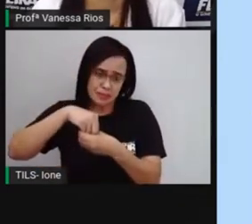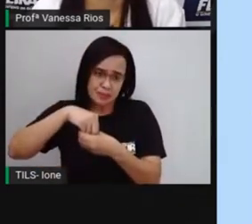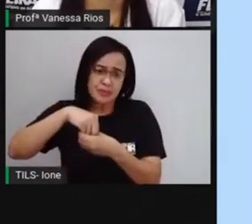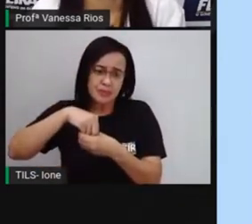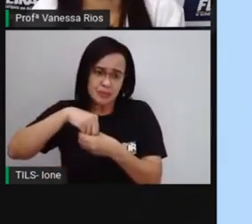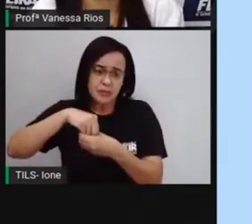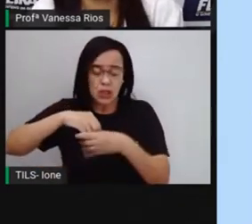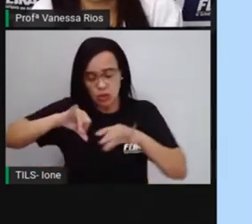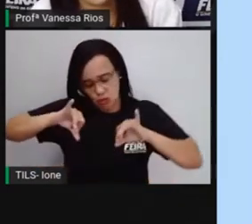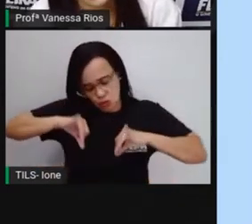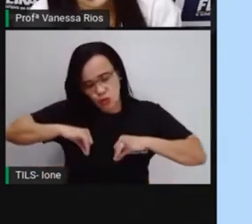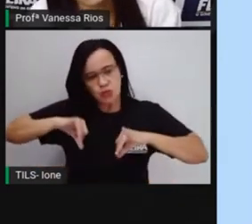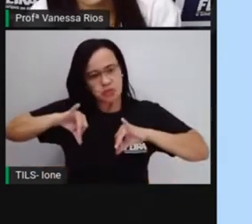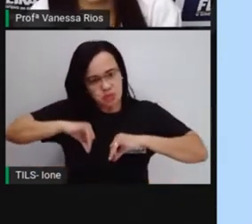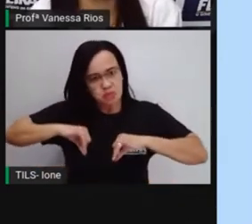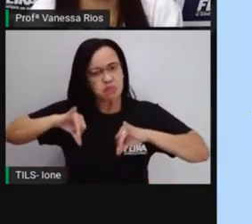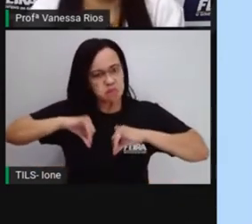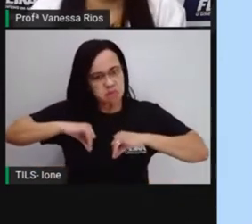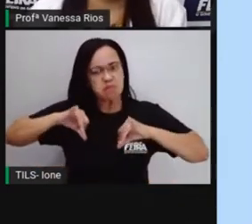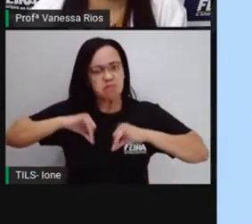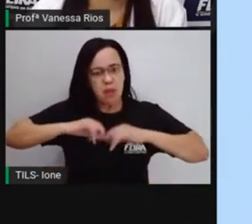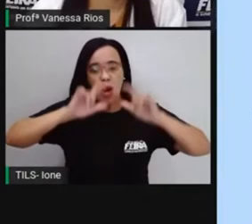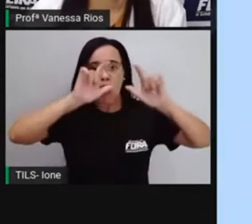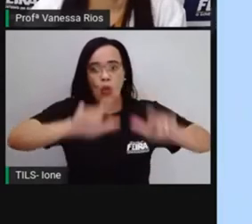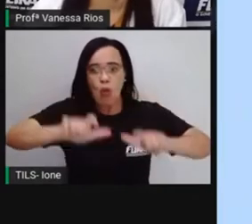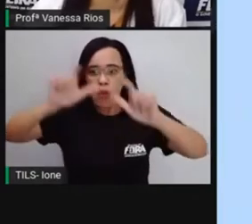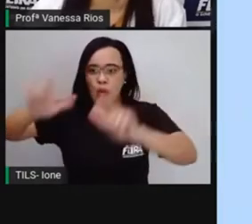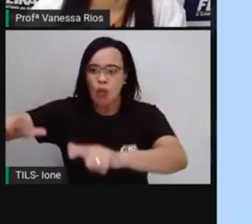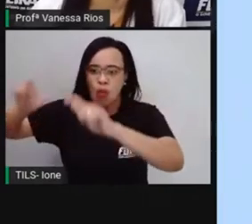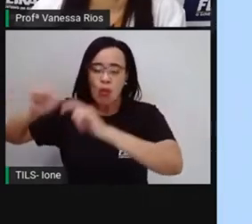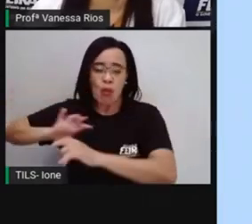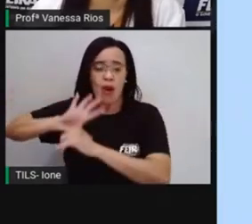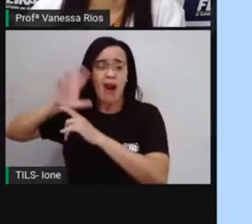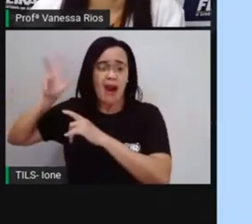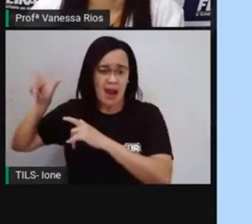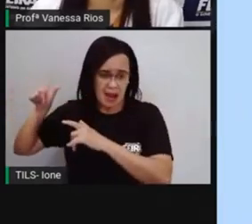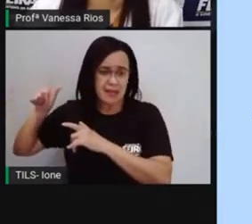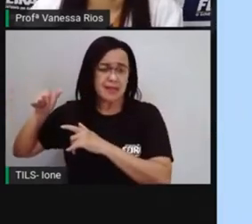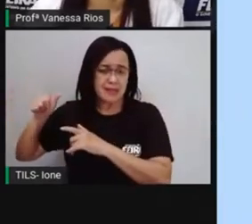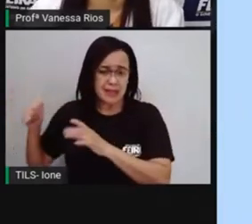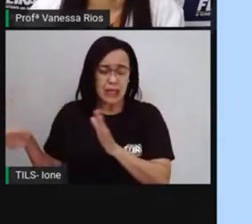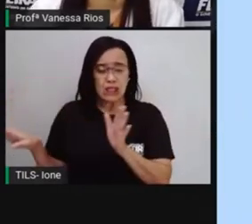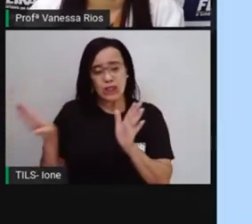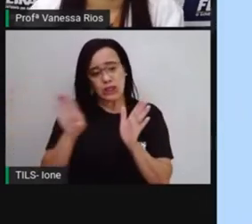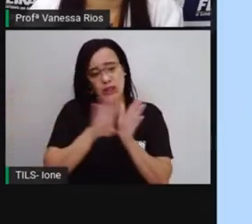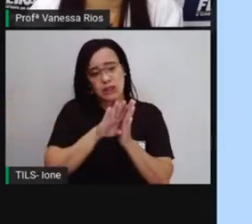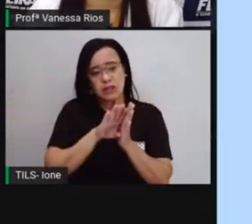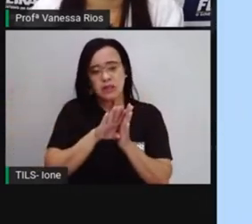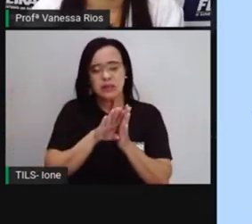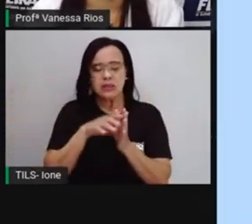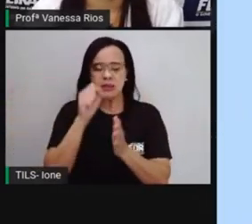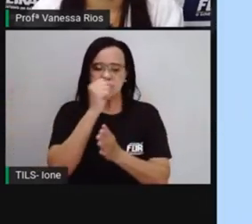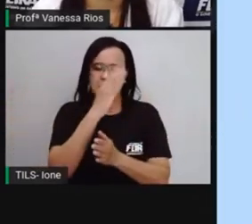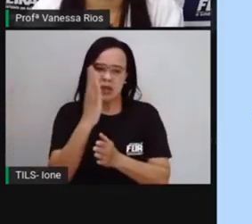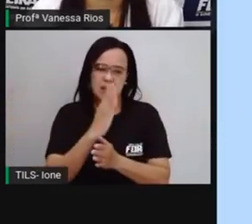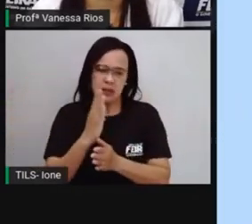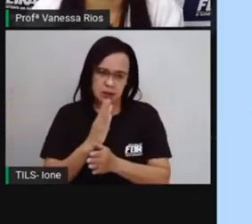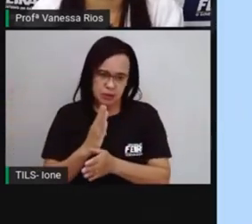de diversas partes da África e chegando aí, ó, ao Brasil.